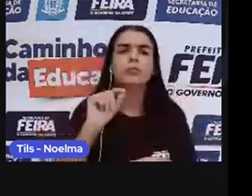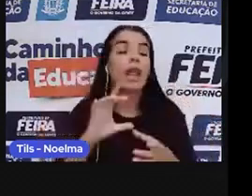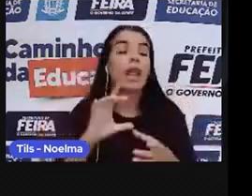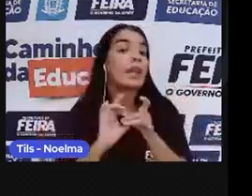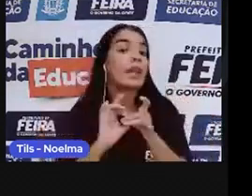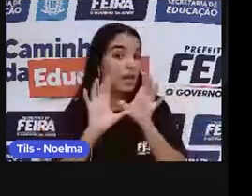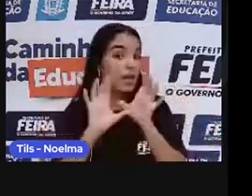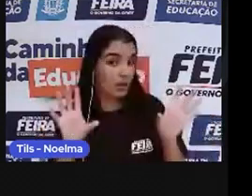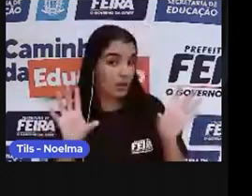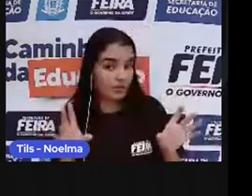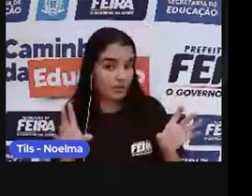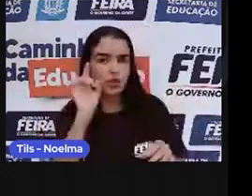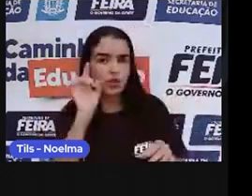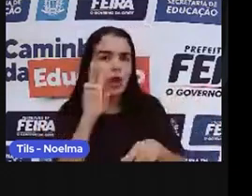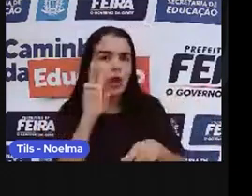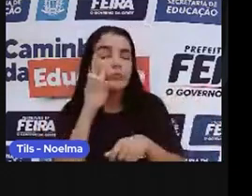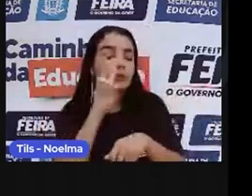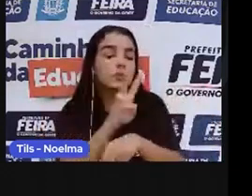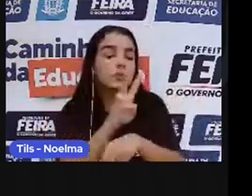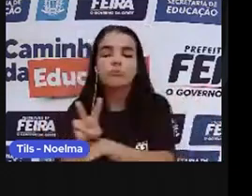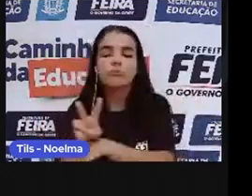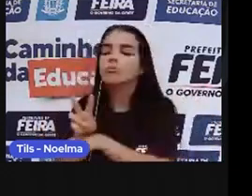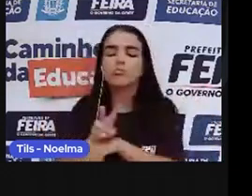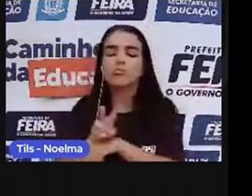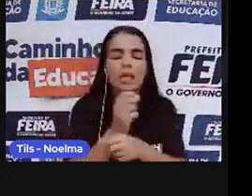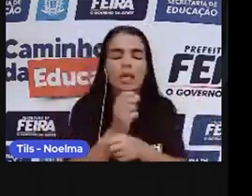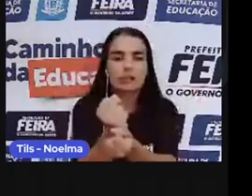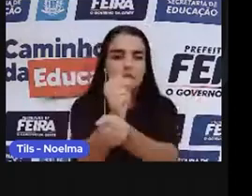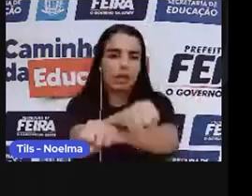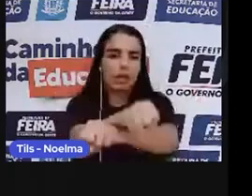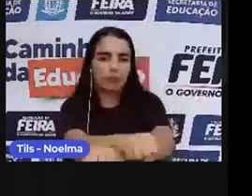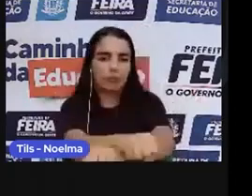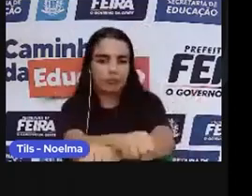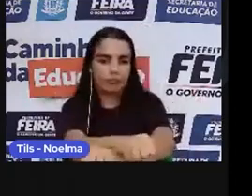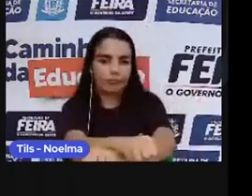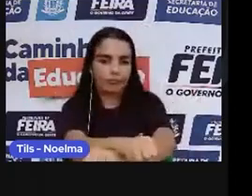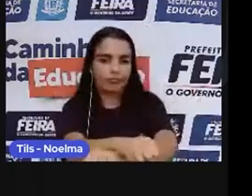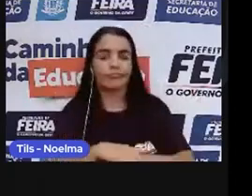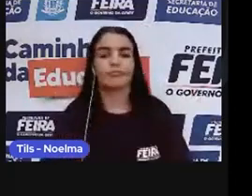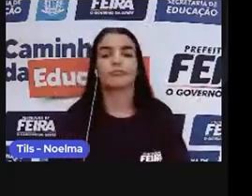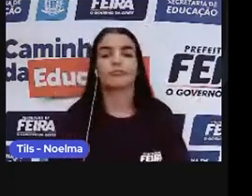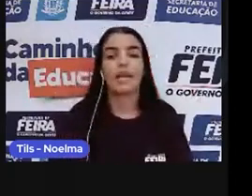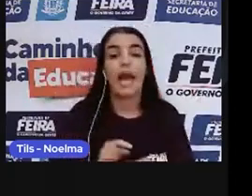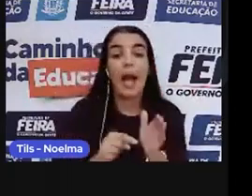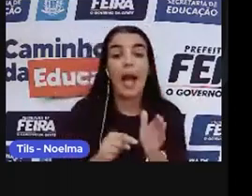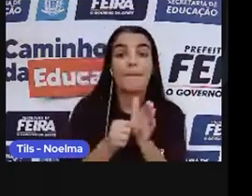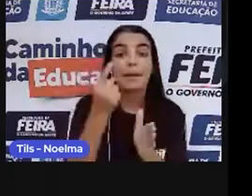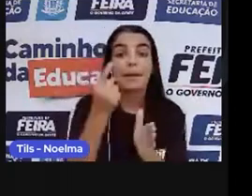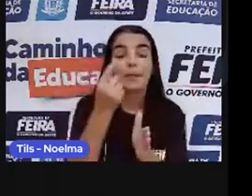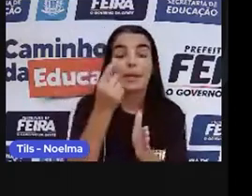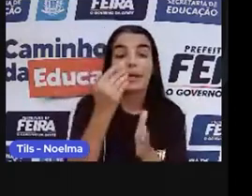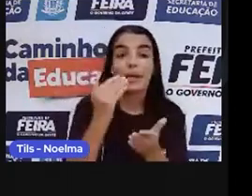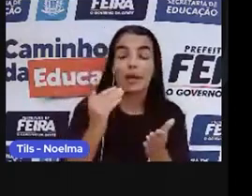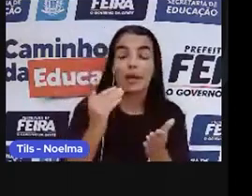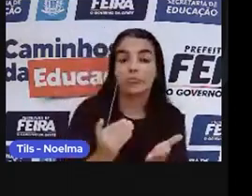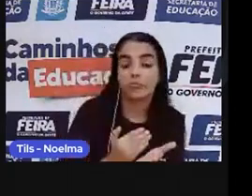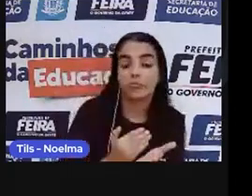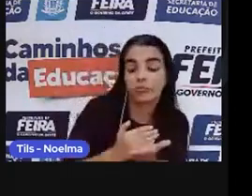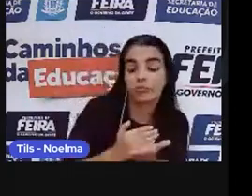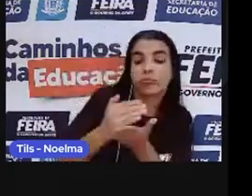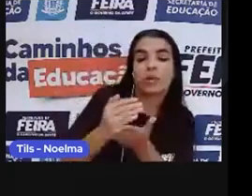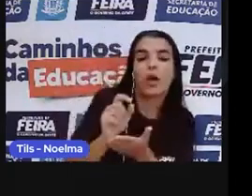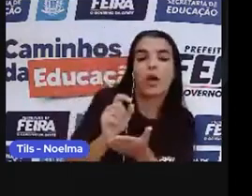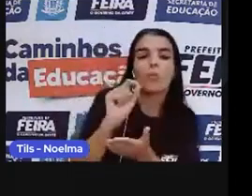que fiscalizavam o trabalho dos escravizados. A primeira etapa de produção do açúcar